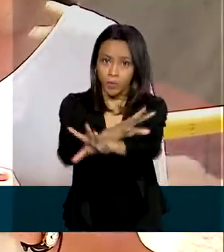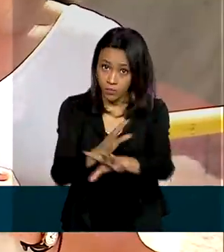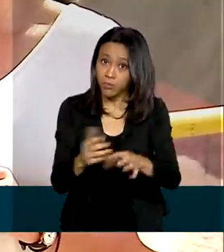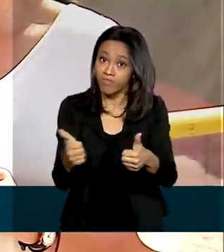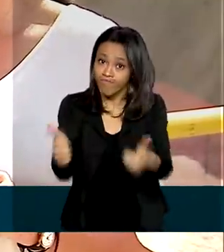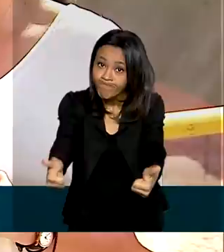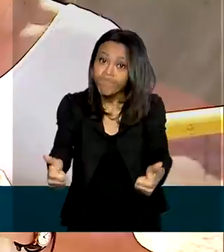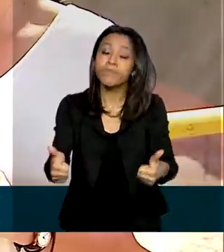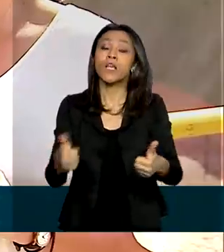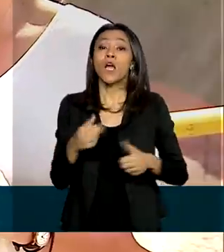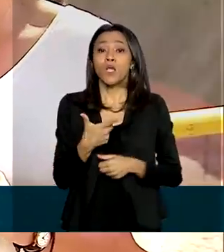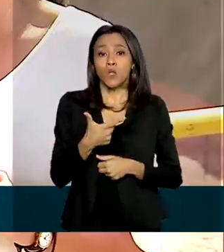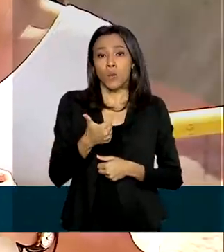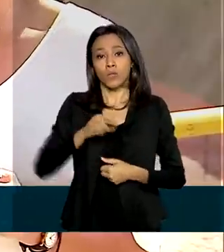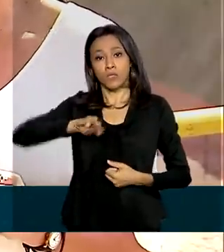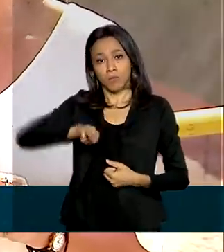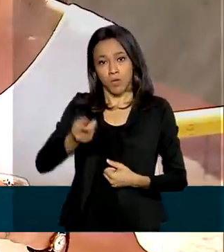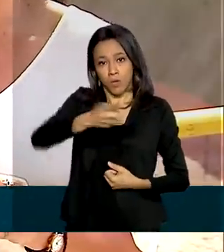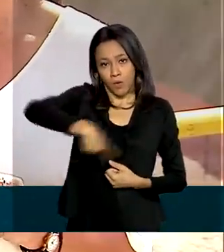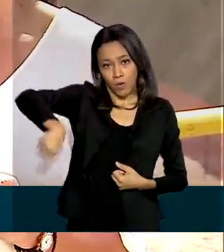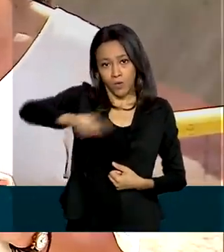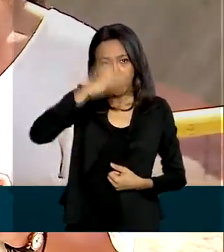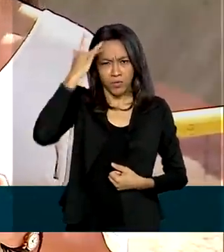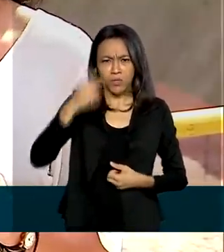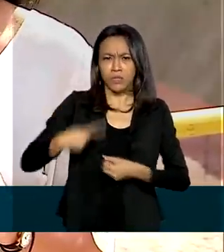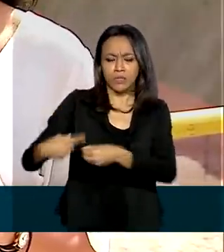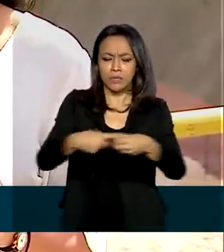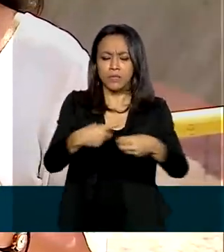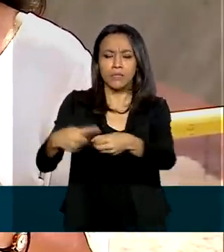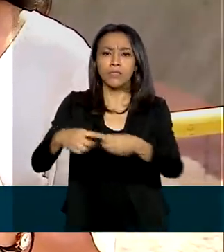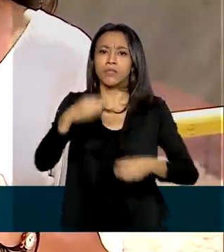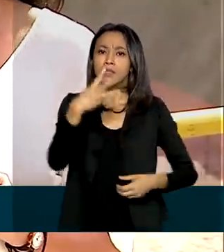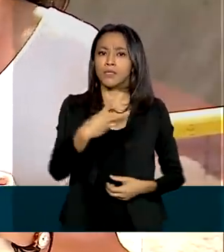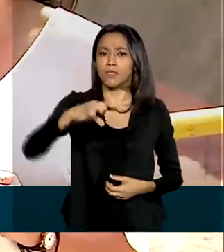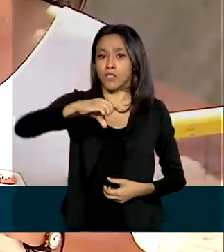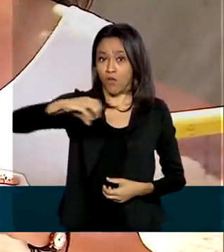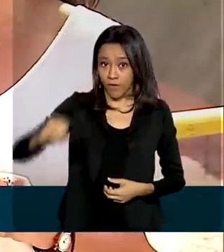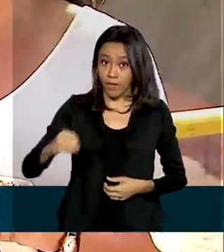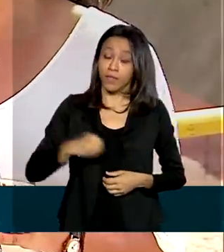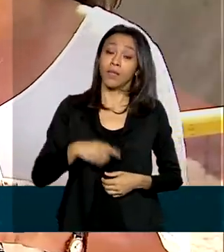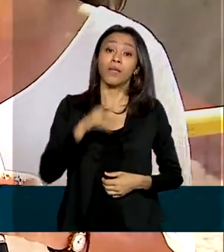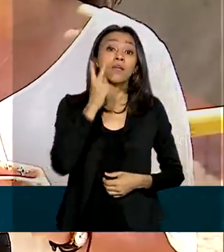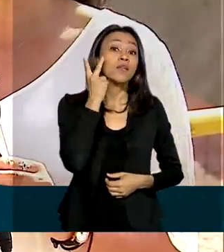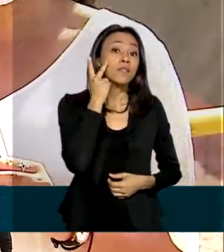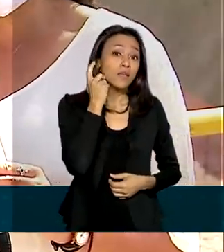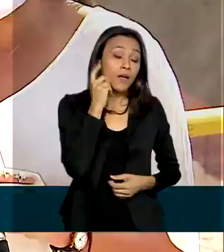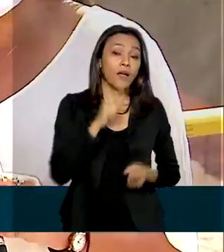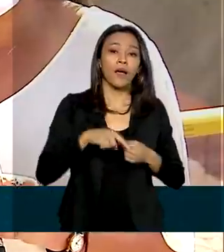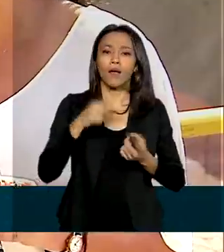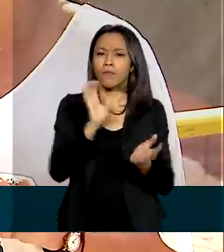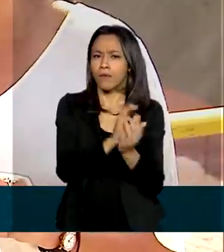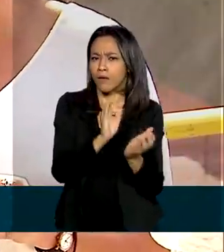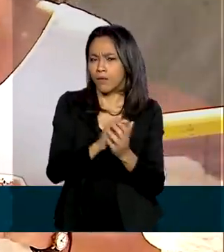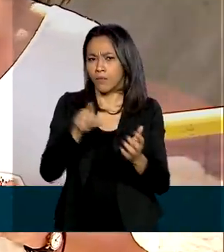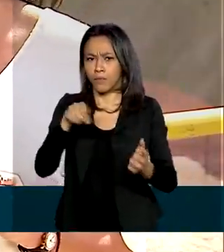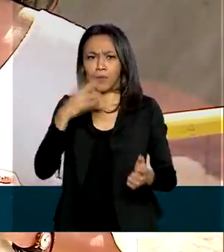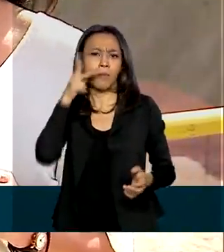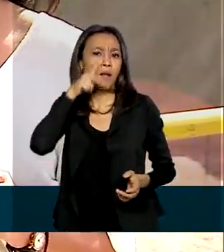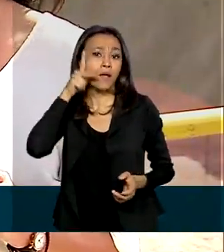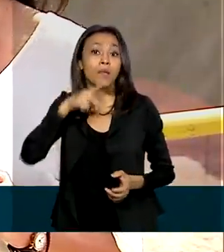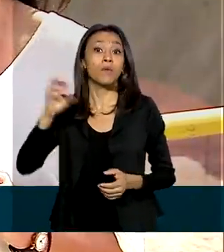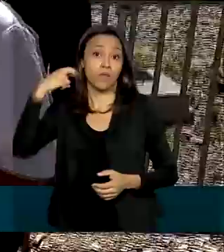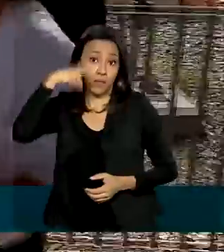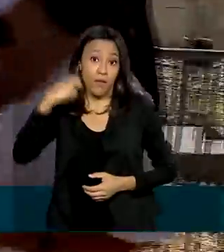cerca de 12 milhões de pessoas em 390 municípios de Ceará, Pernambuco, Paraíba e Rio Grande do Norte serão